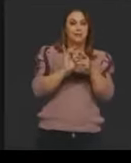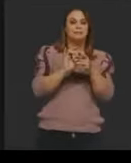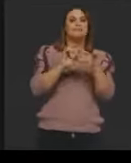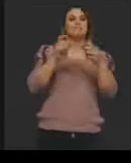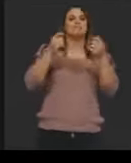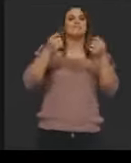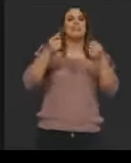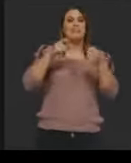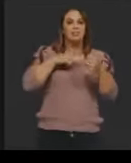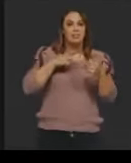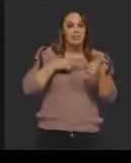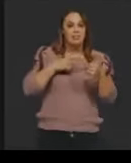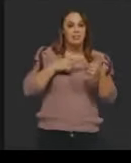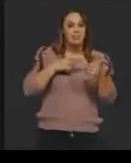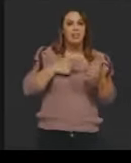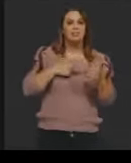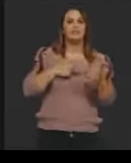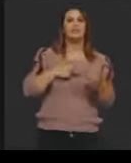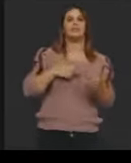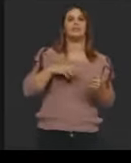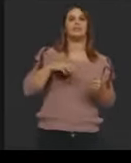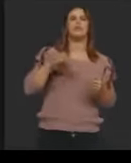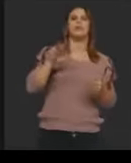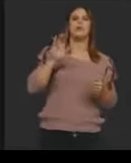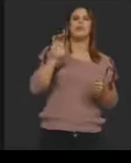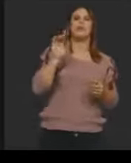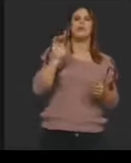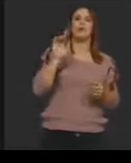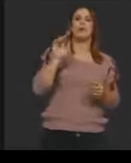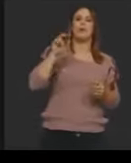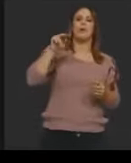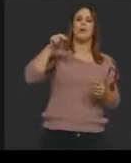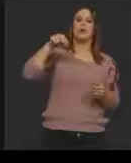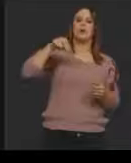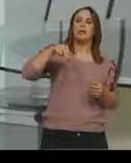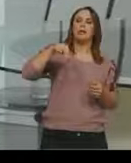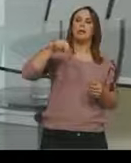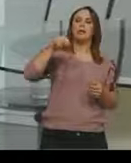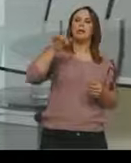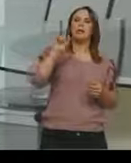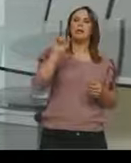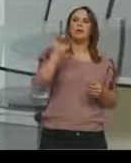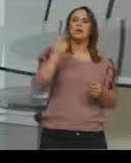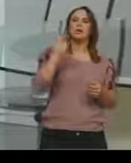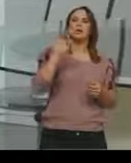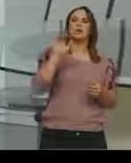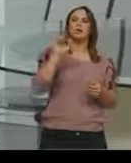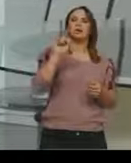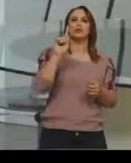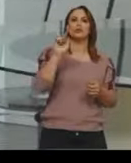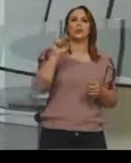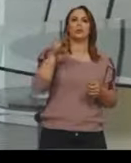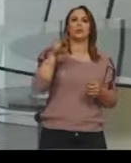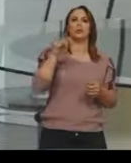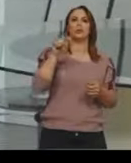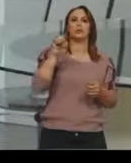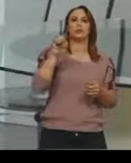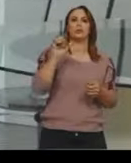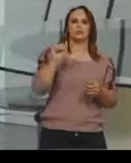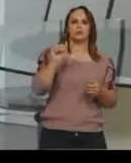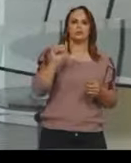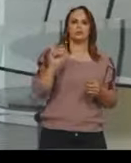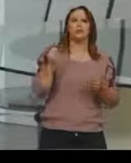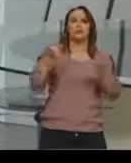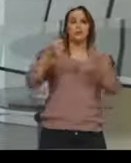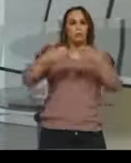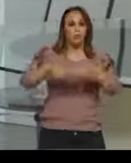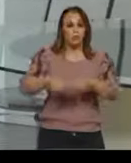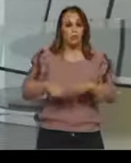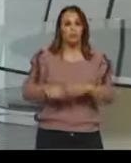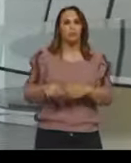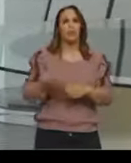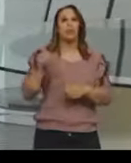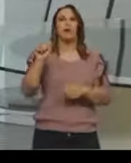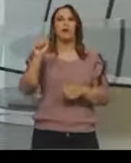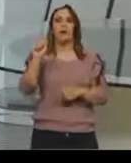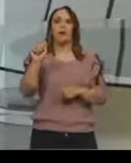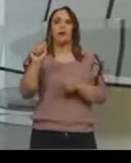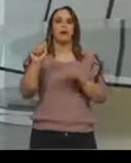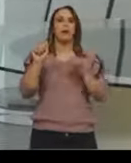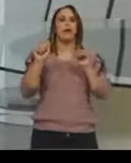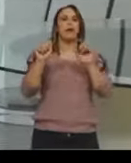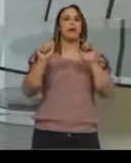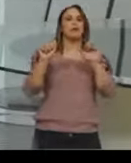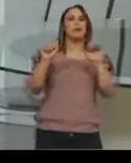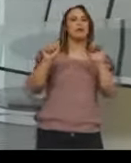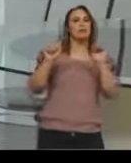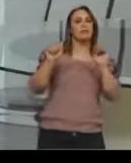base nitrogenada, ela vai ser, no DNA, uma timina, guanina, citosina ou